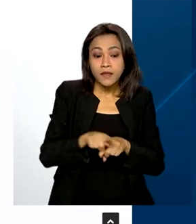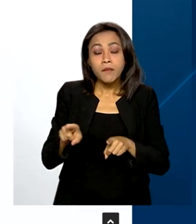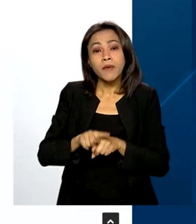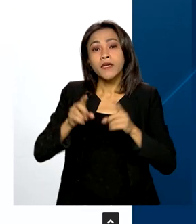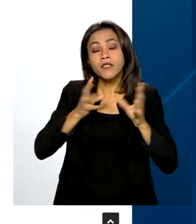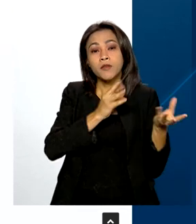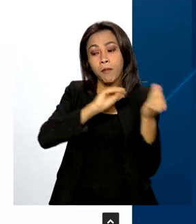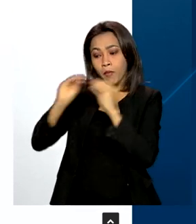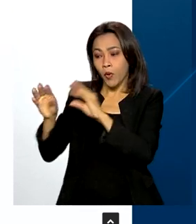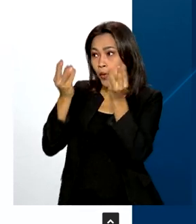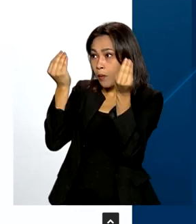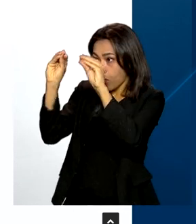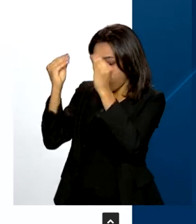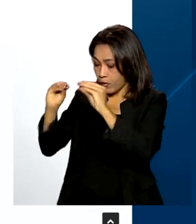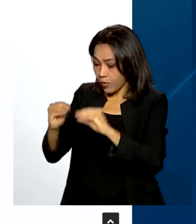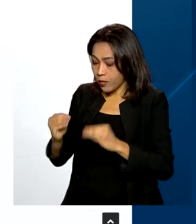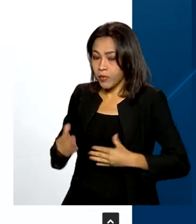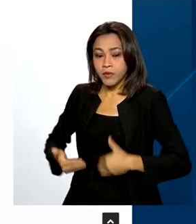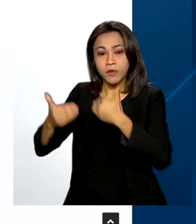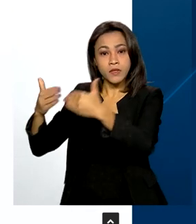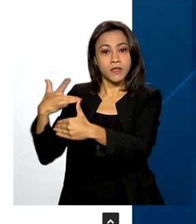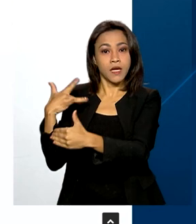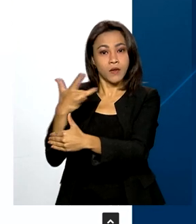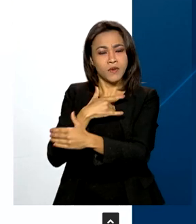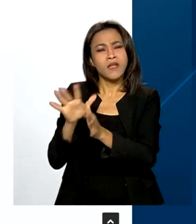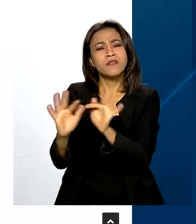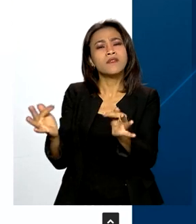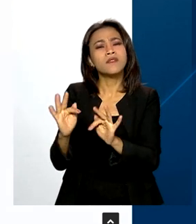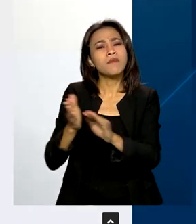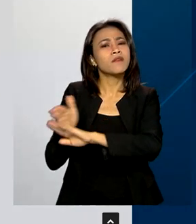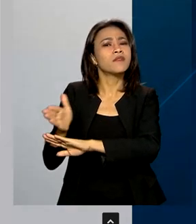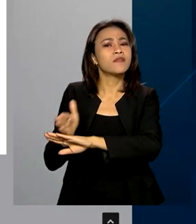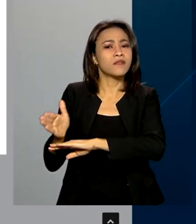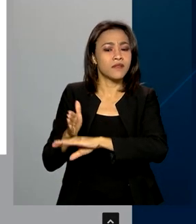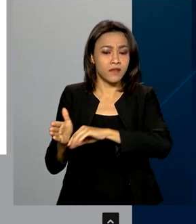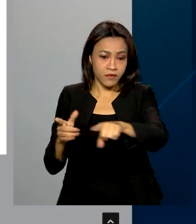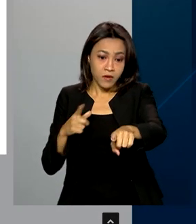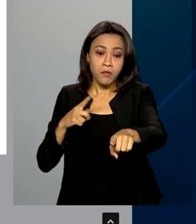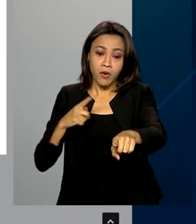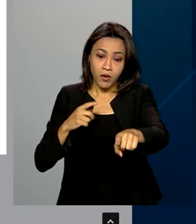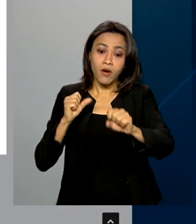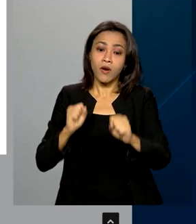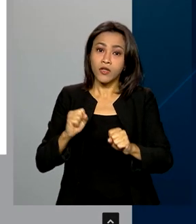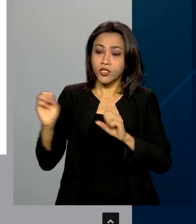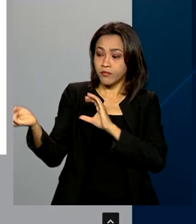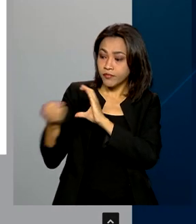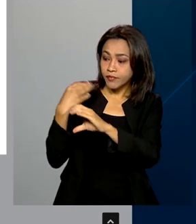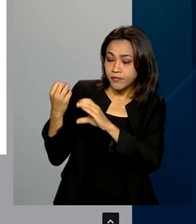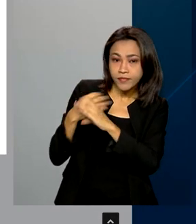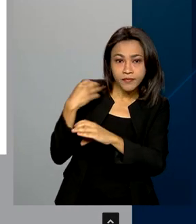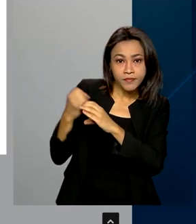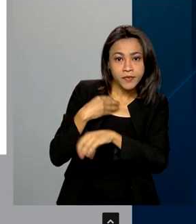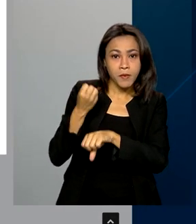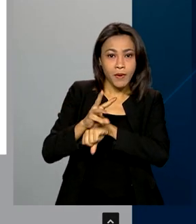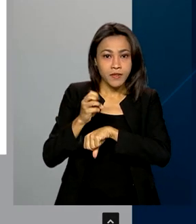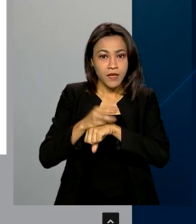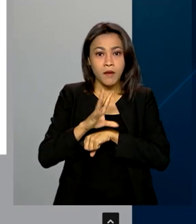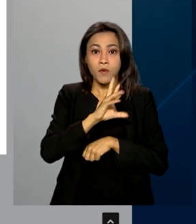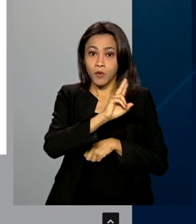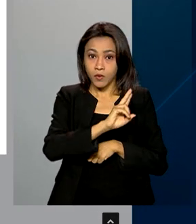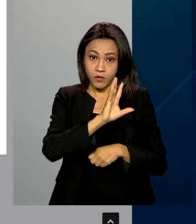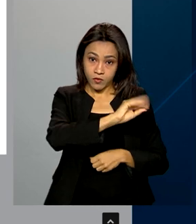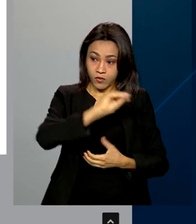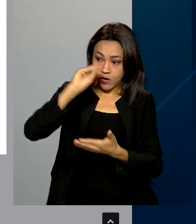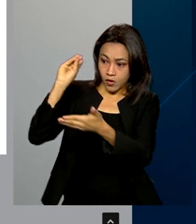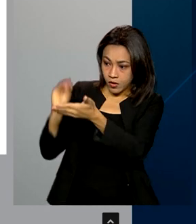Saúde, com formato simples e acessível. Quem quiser também pode receber todo o material pelo WhatsApp. Basta se cadastrar com